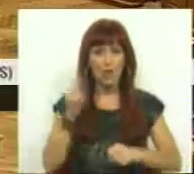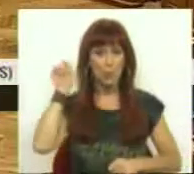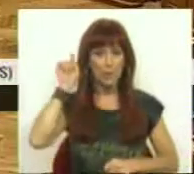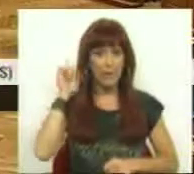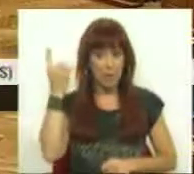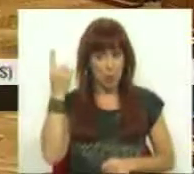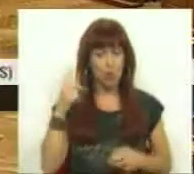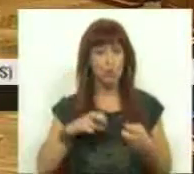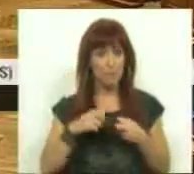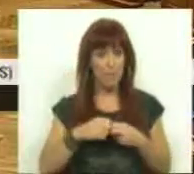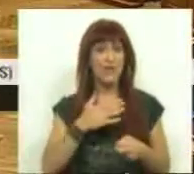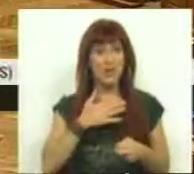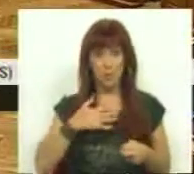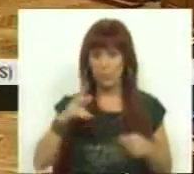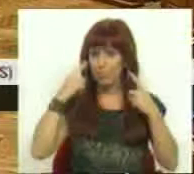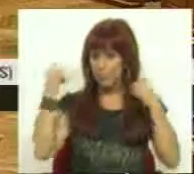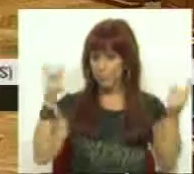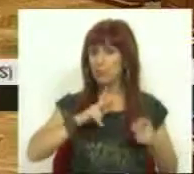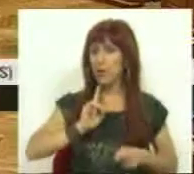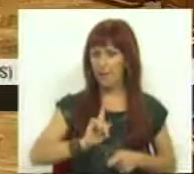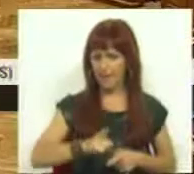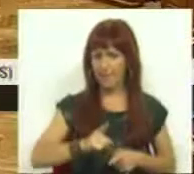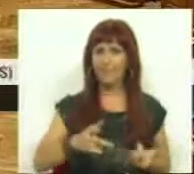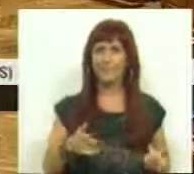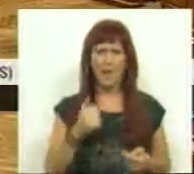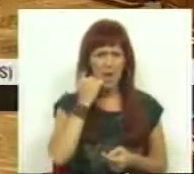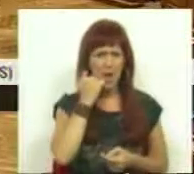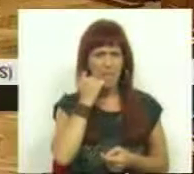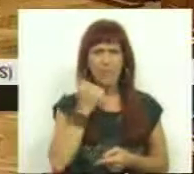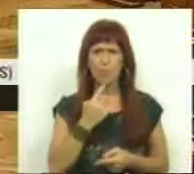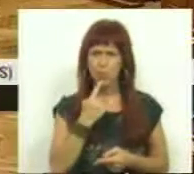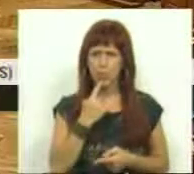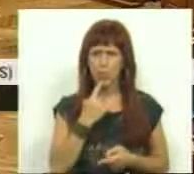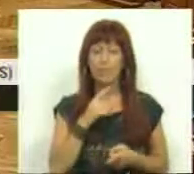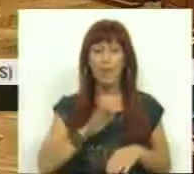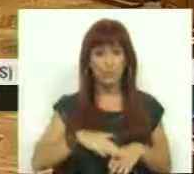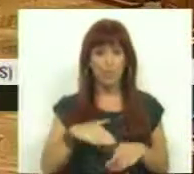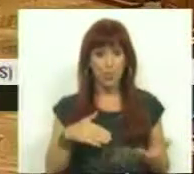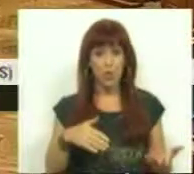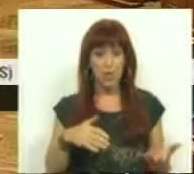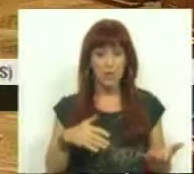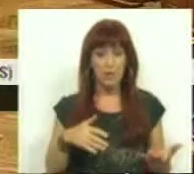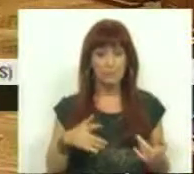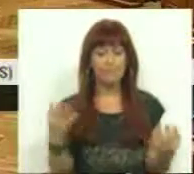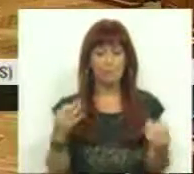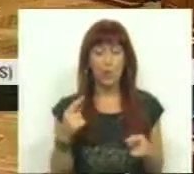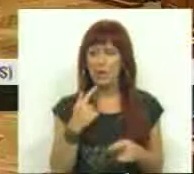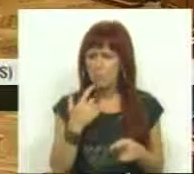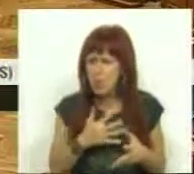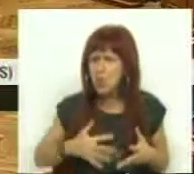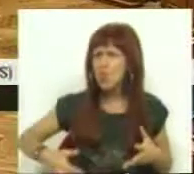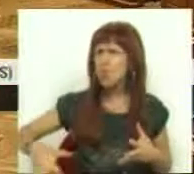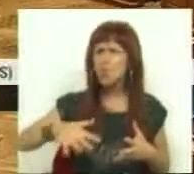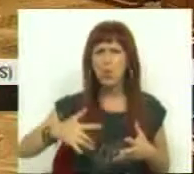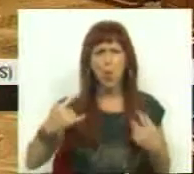principais problemas de saúde pública em Portugal e tão grave que, pela razão que, além da dimensão